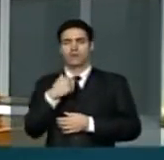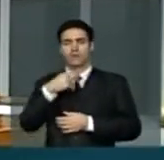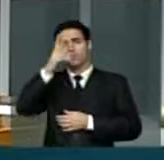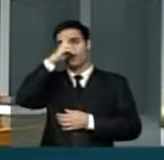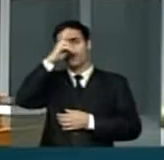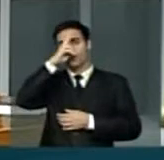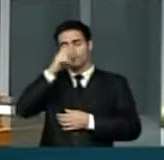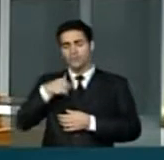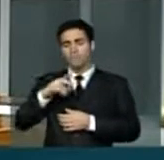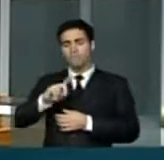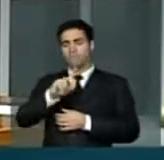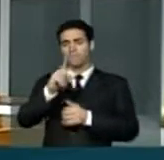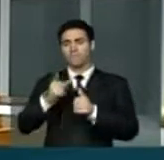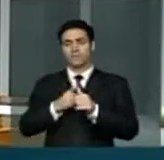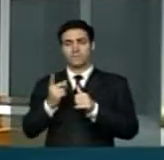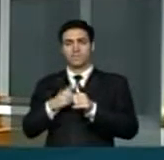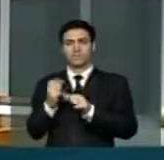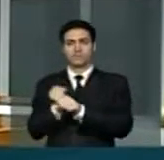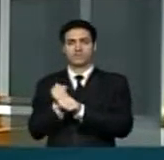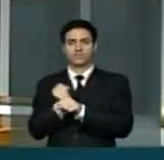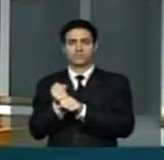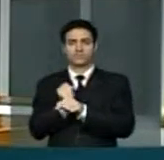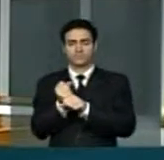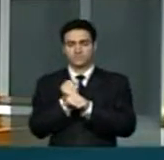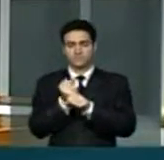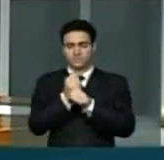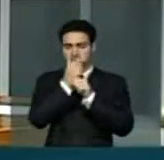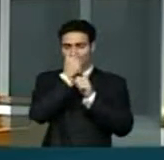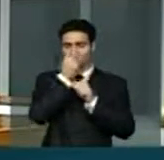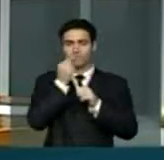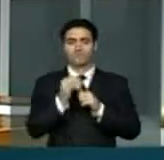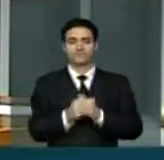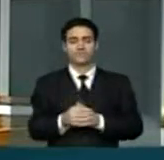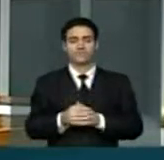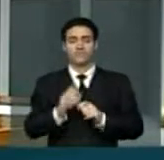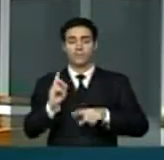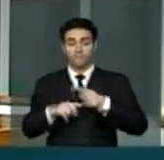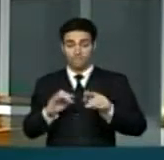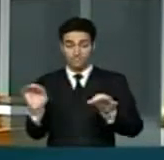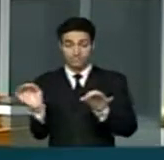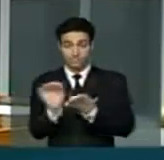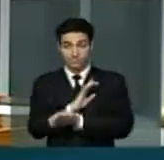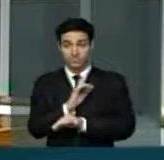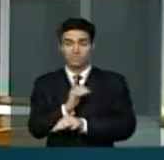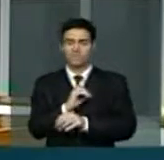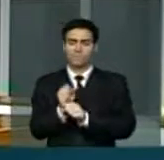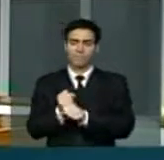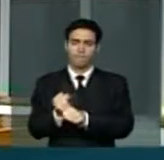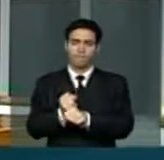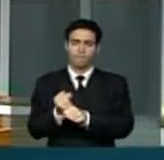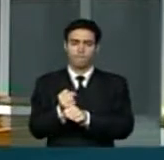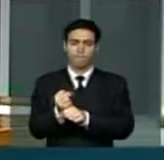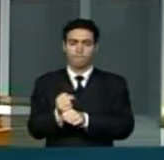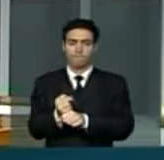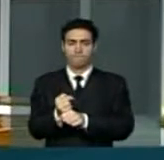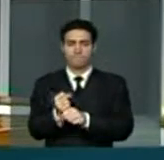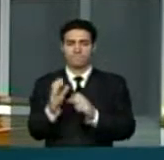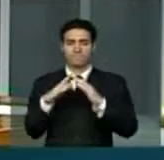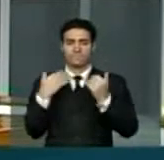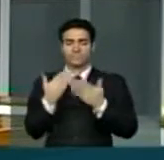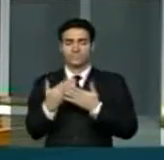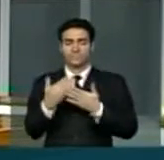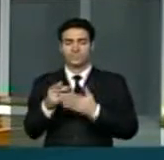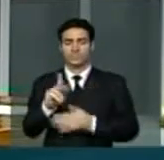bem deste primeiro ano A e F, passando depois nos anos subsequentes pelas escolas